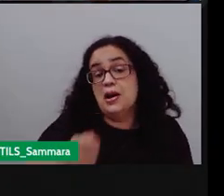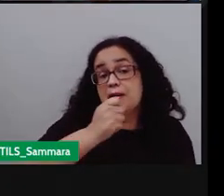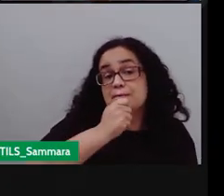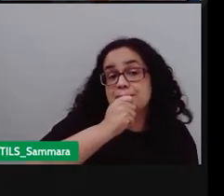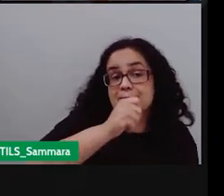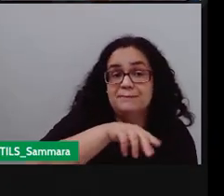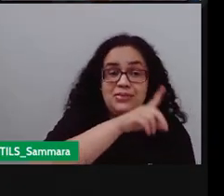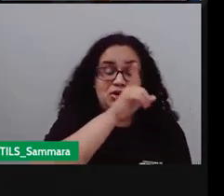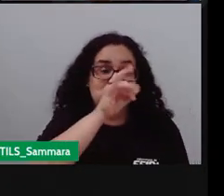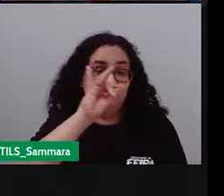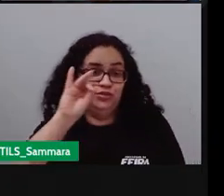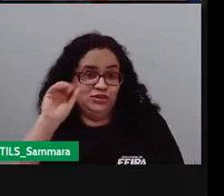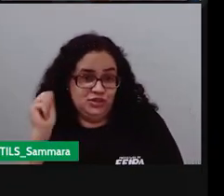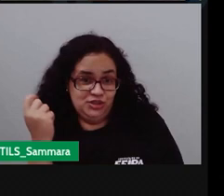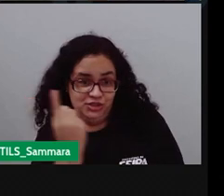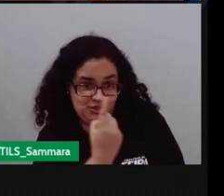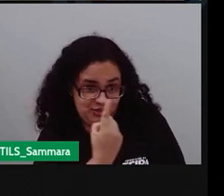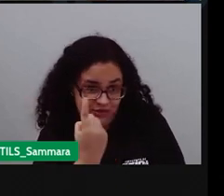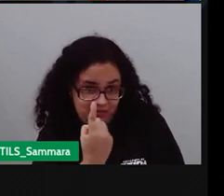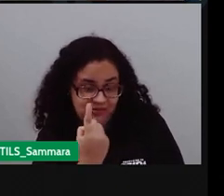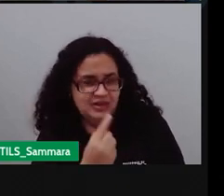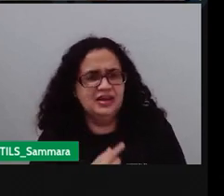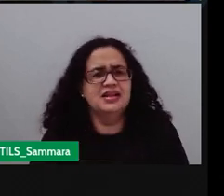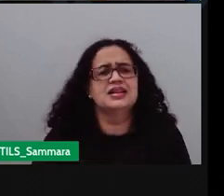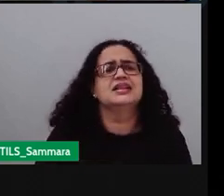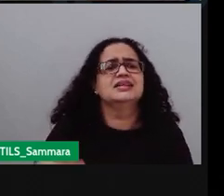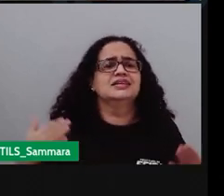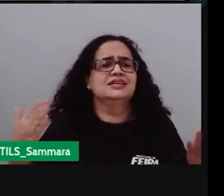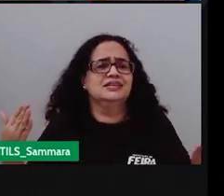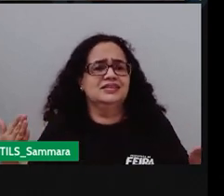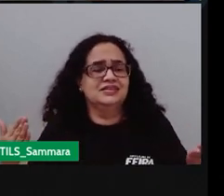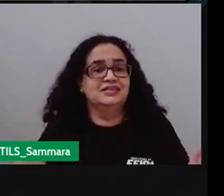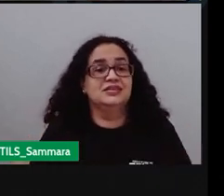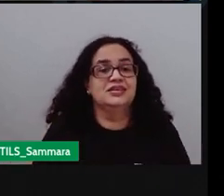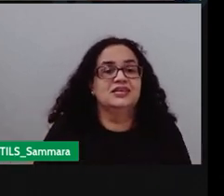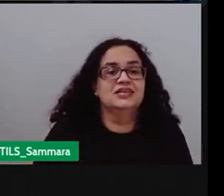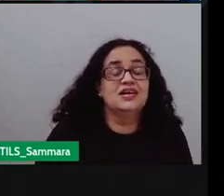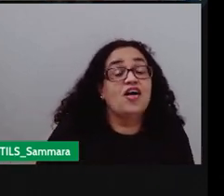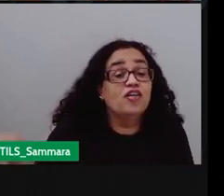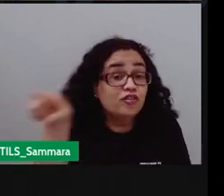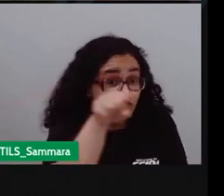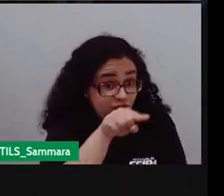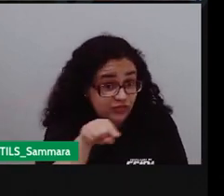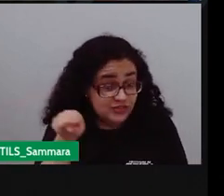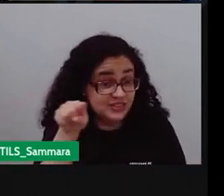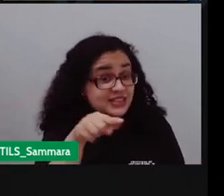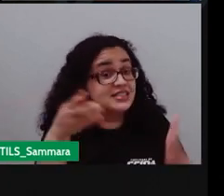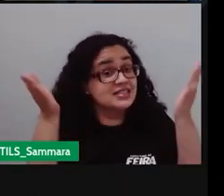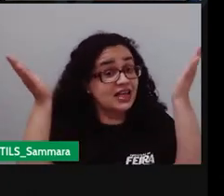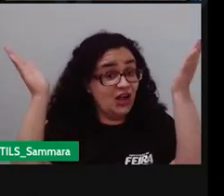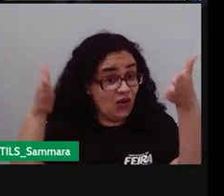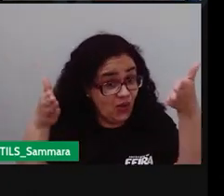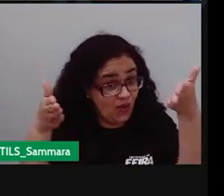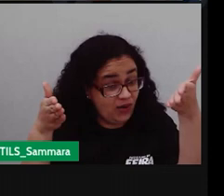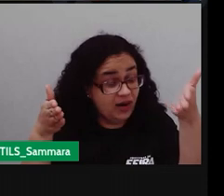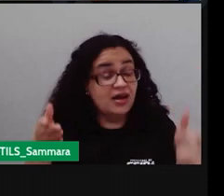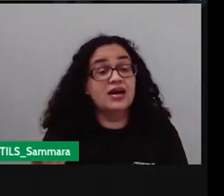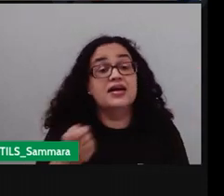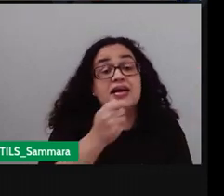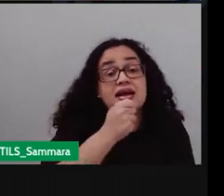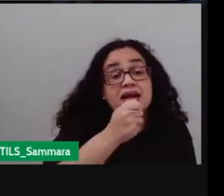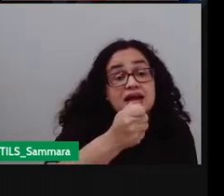repórter por um dia que tal né vocês agora né serem aí